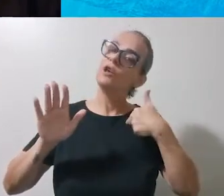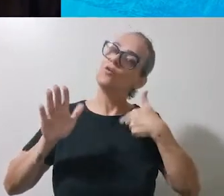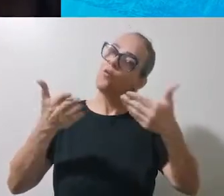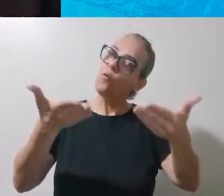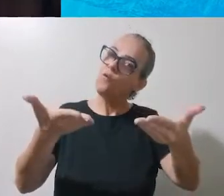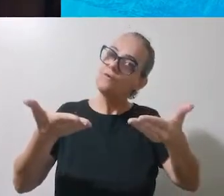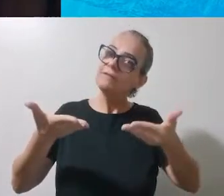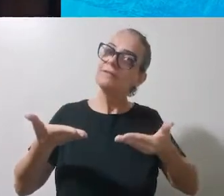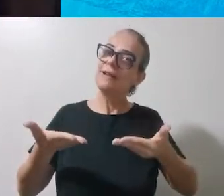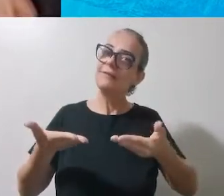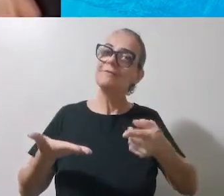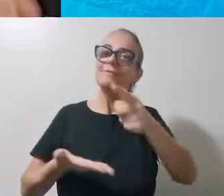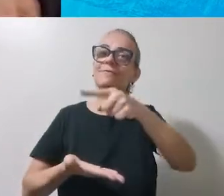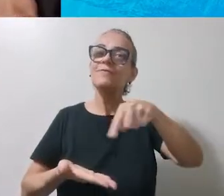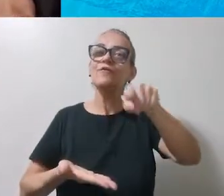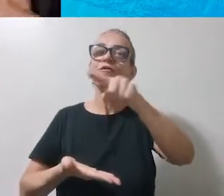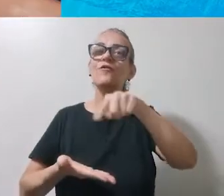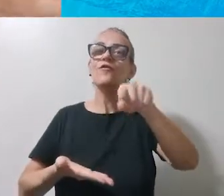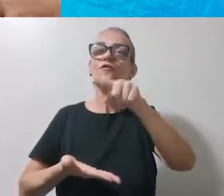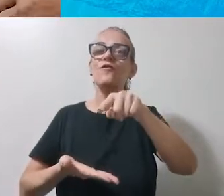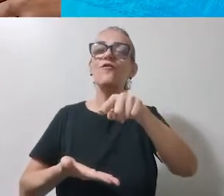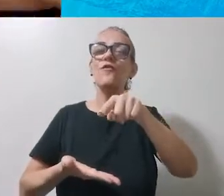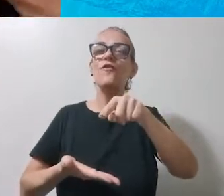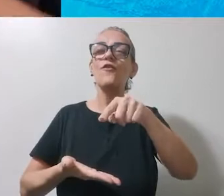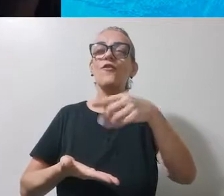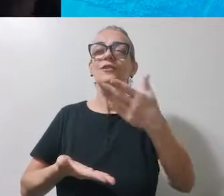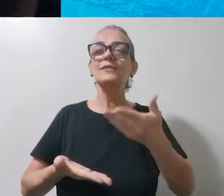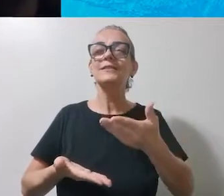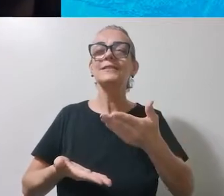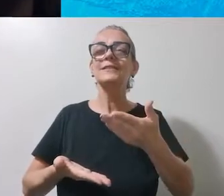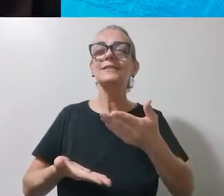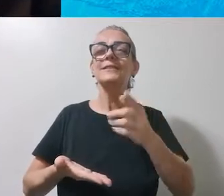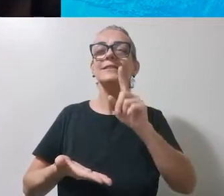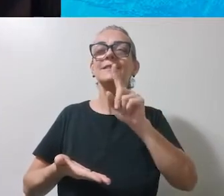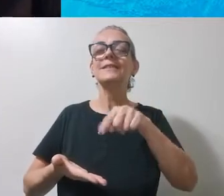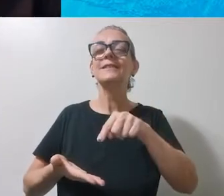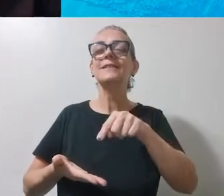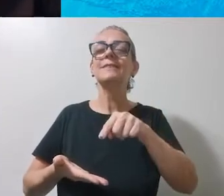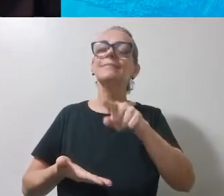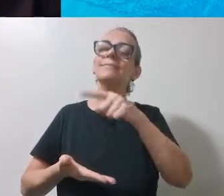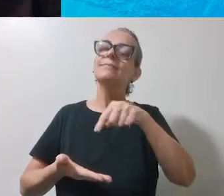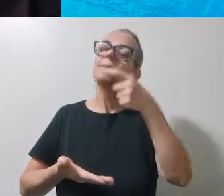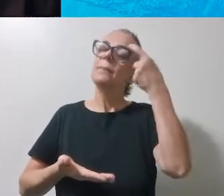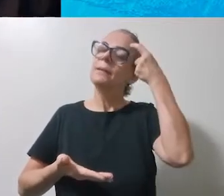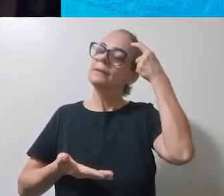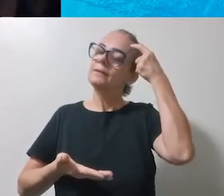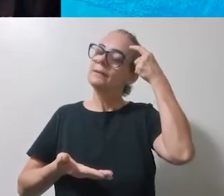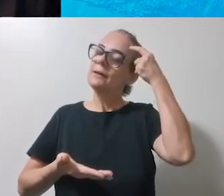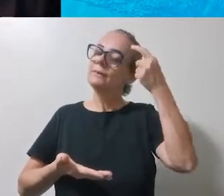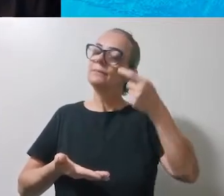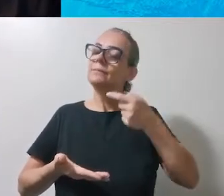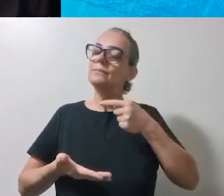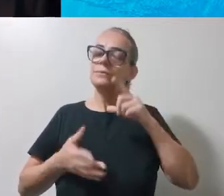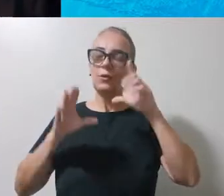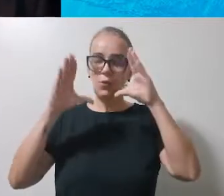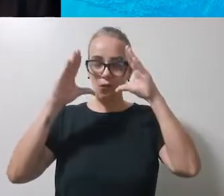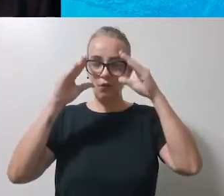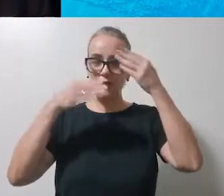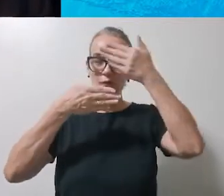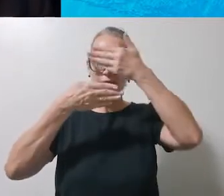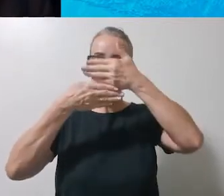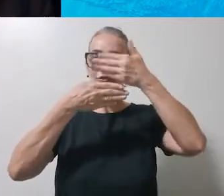vocês a acalmarem o coraçãozinho, fecharem os olhos, quem quiser, pra gente